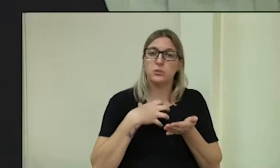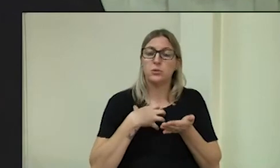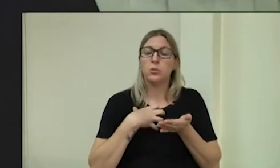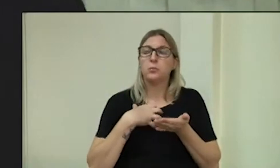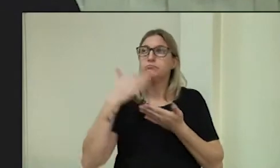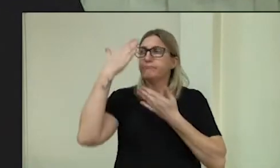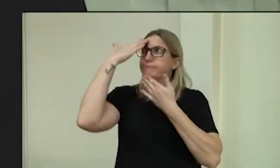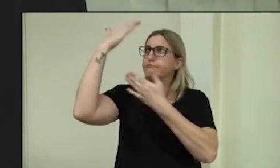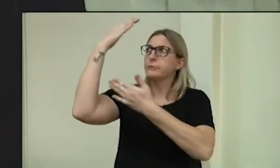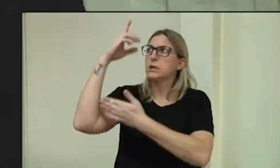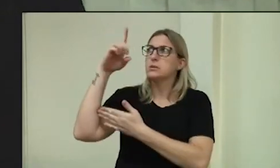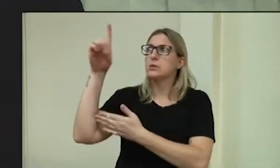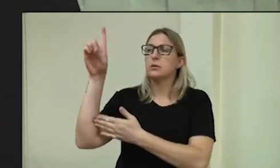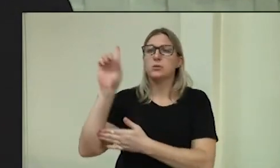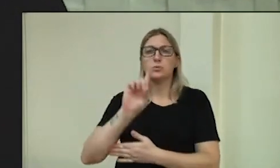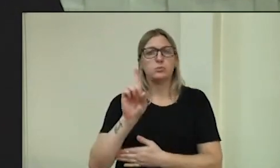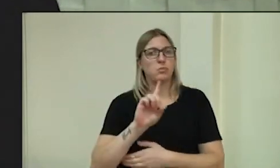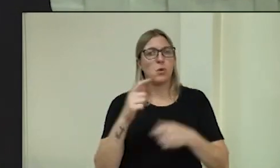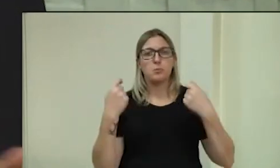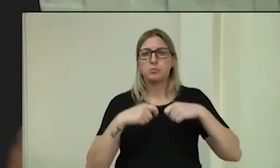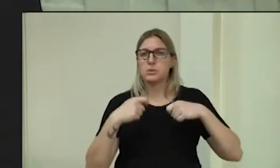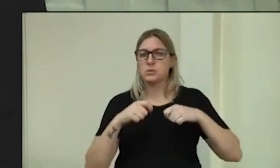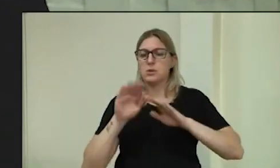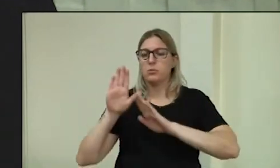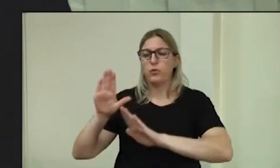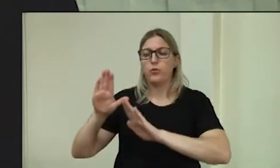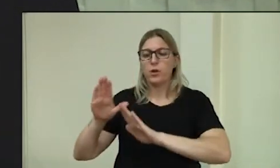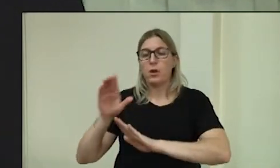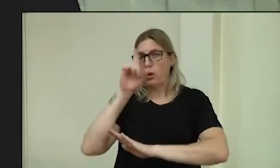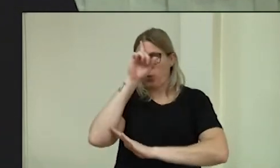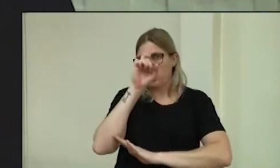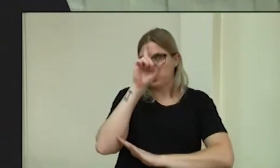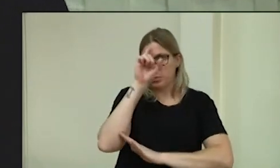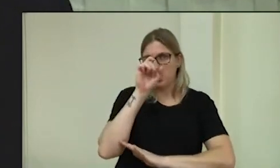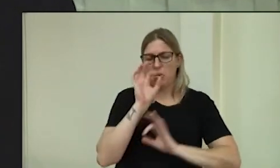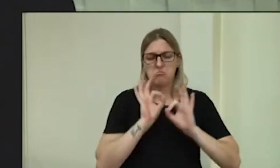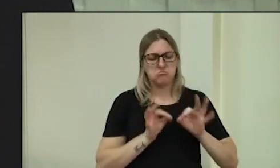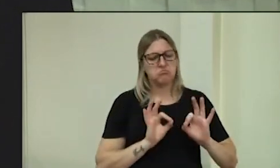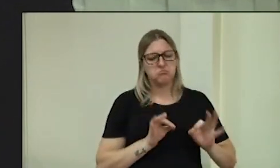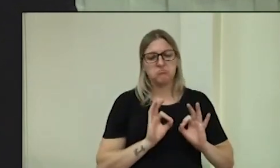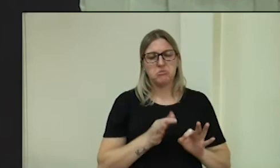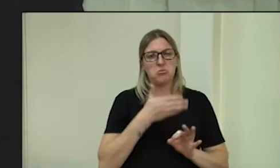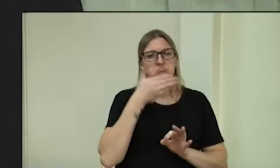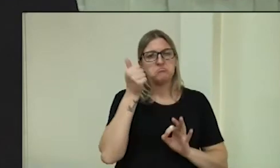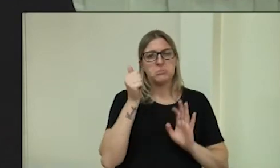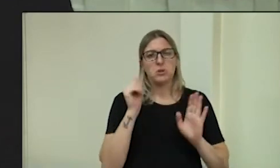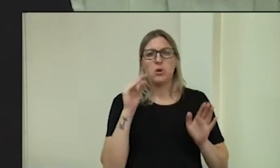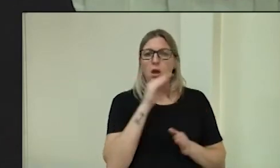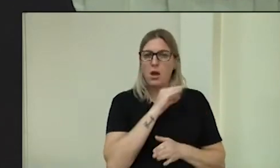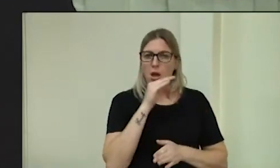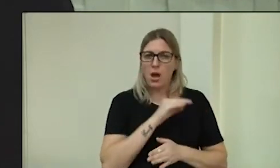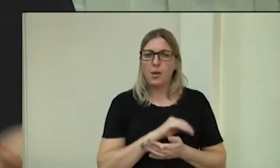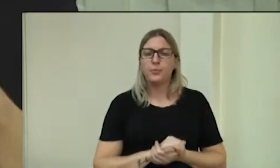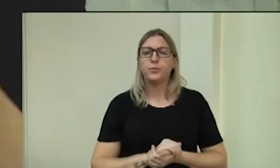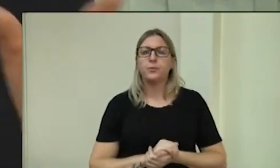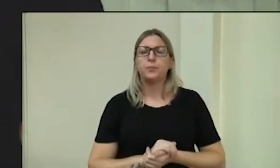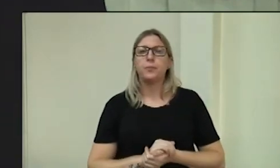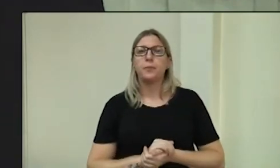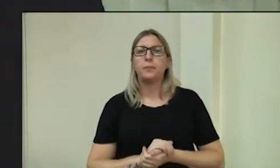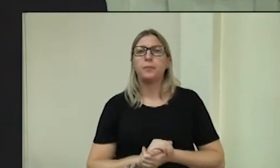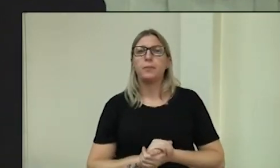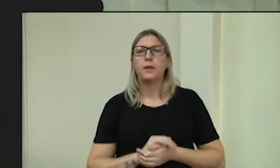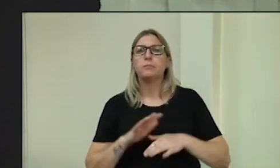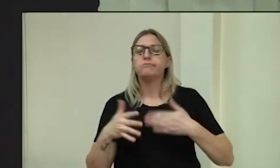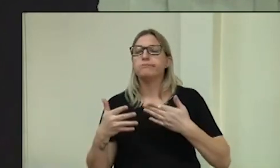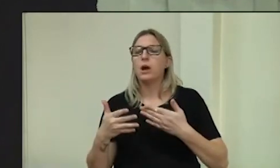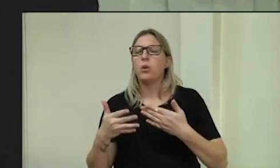Deus, não precisamos de internação e tudo certo. Então, assim, esse fique em